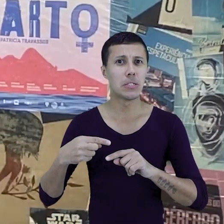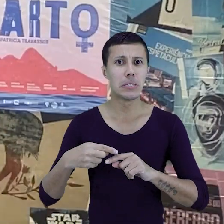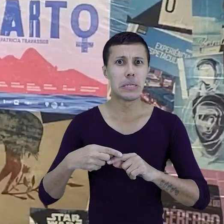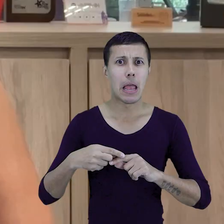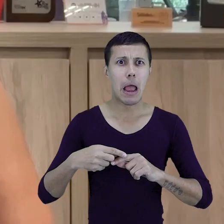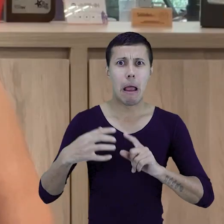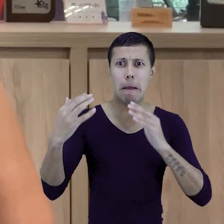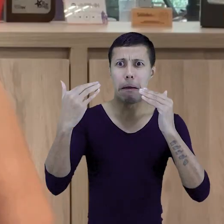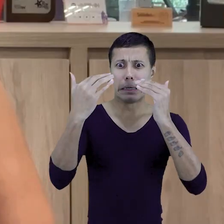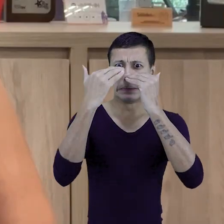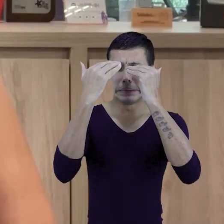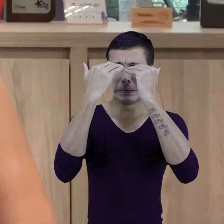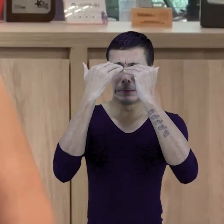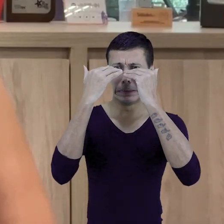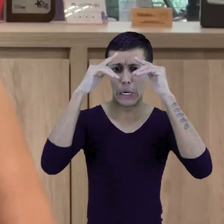aumentou sua pressão?